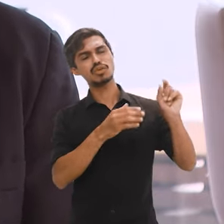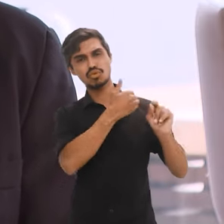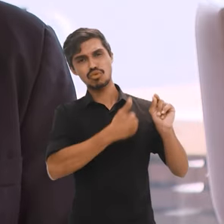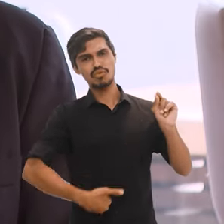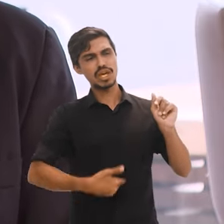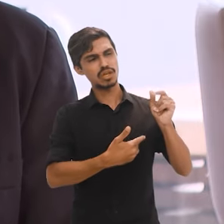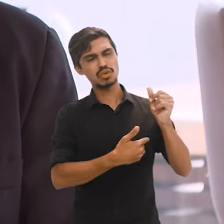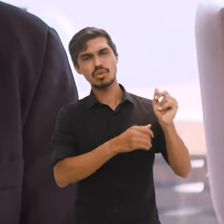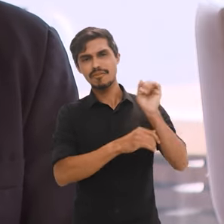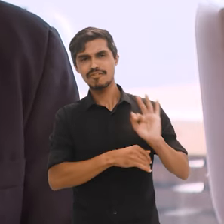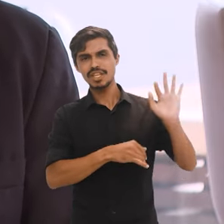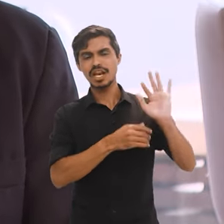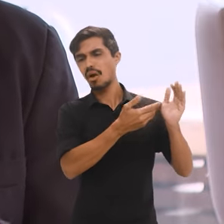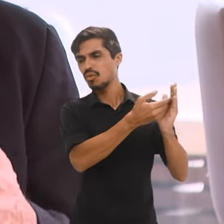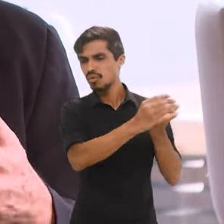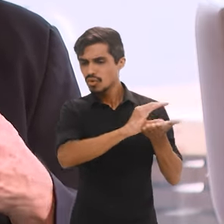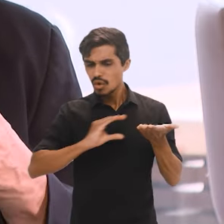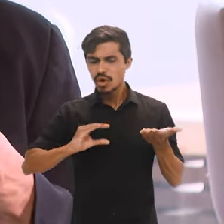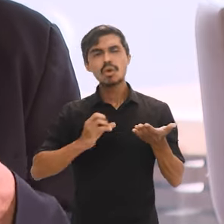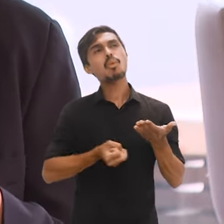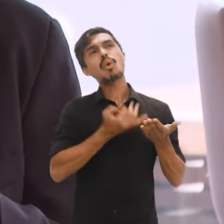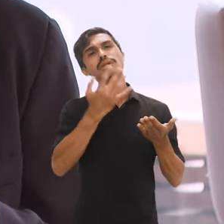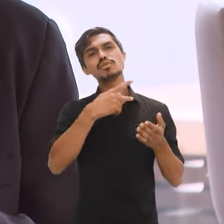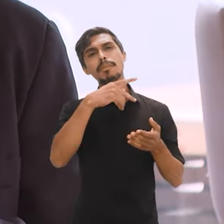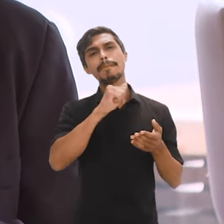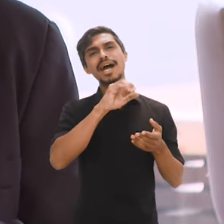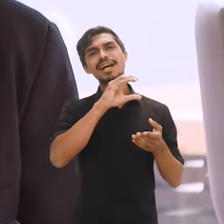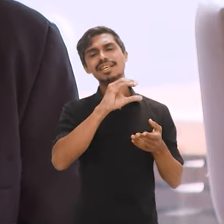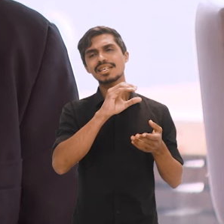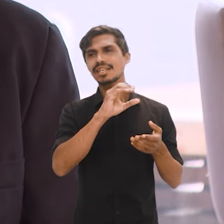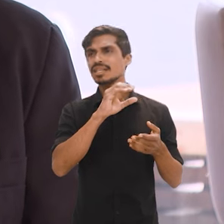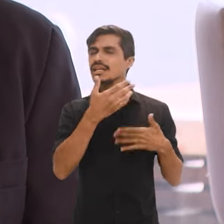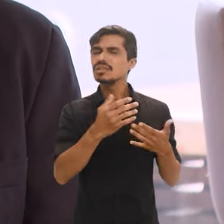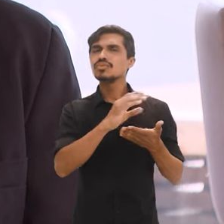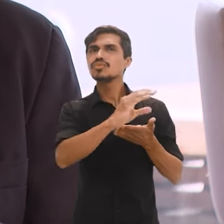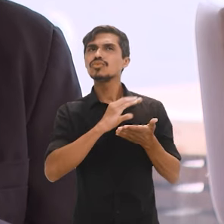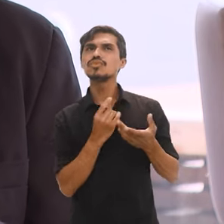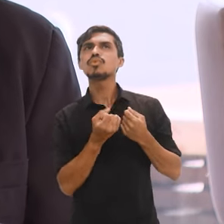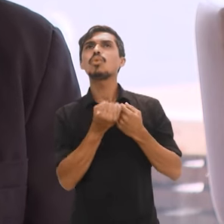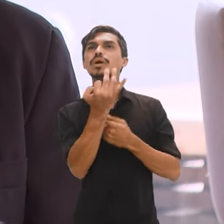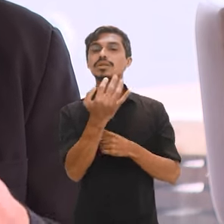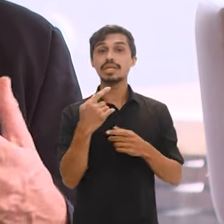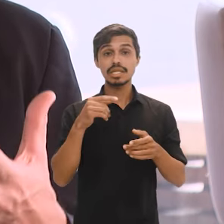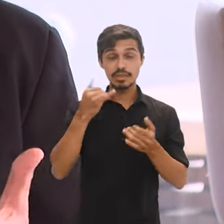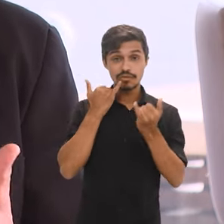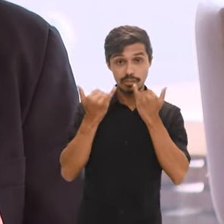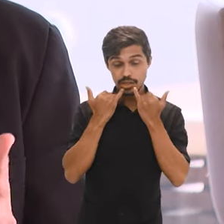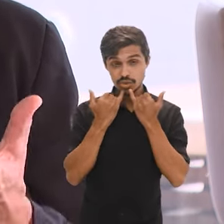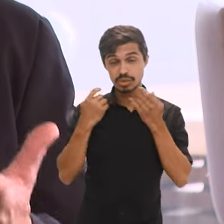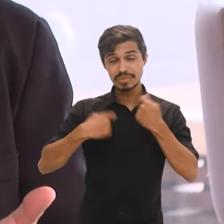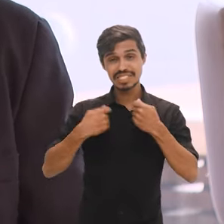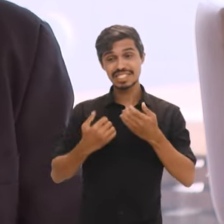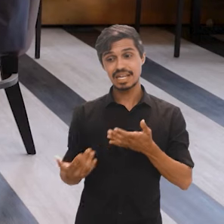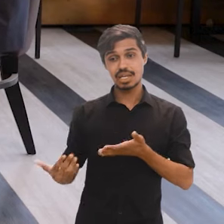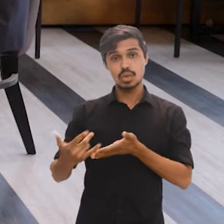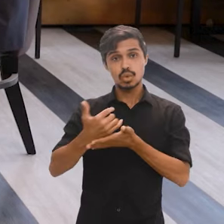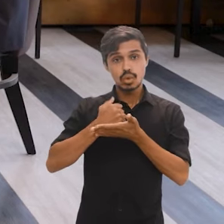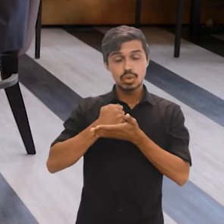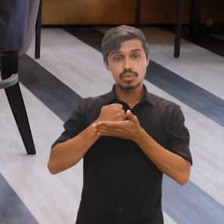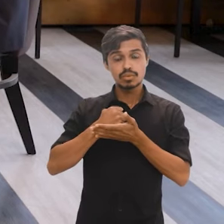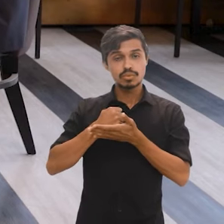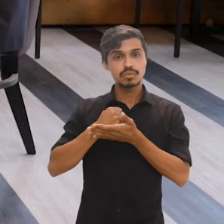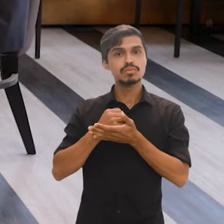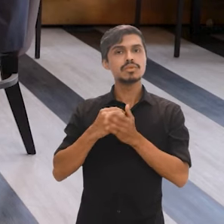foi aplicado o recurso do PAC, informações que são importantes, porque são, na verdade, informações públicas que precisam estar reunidas à disposição